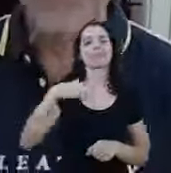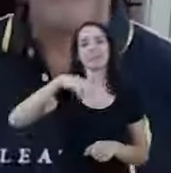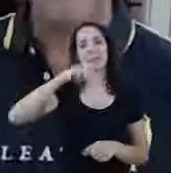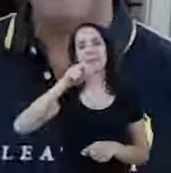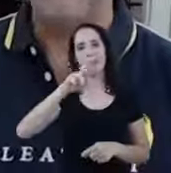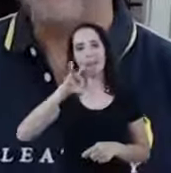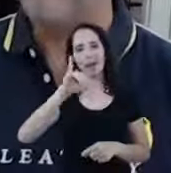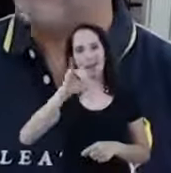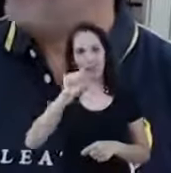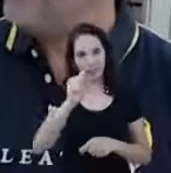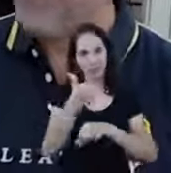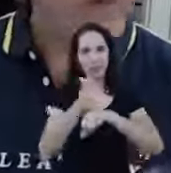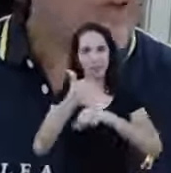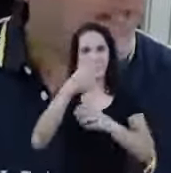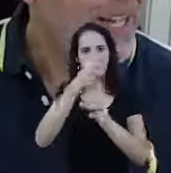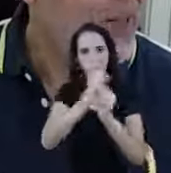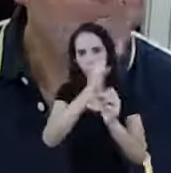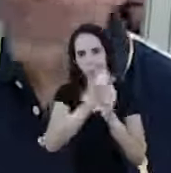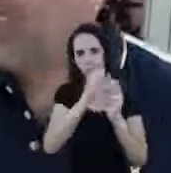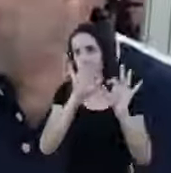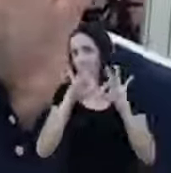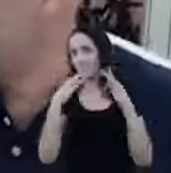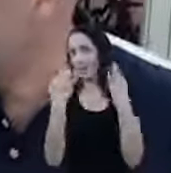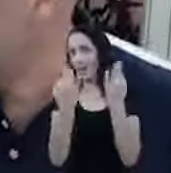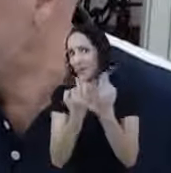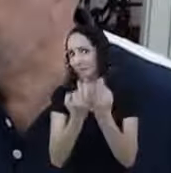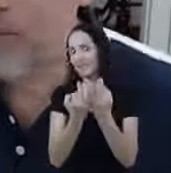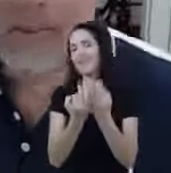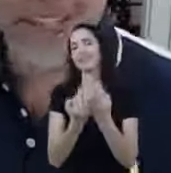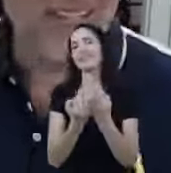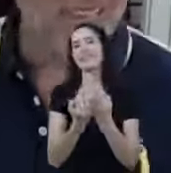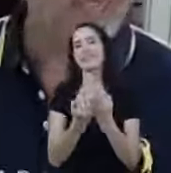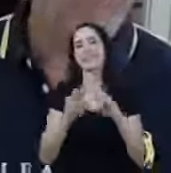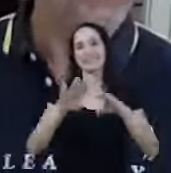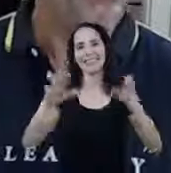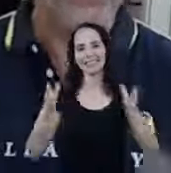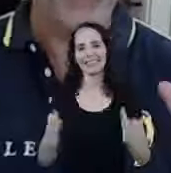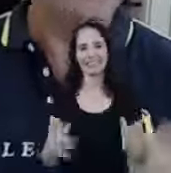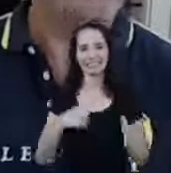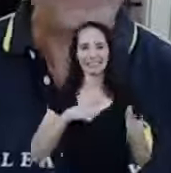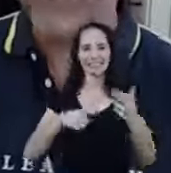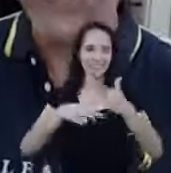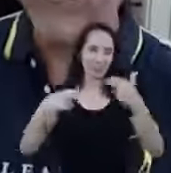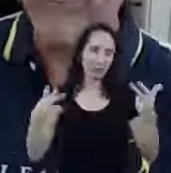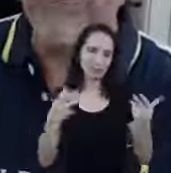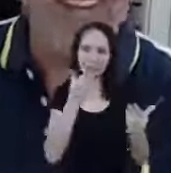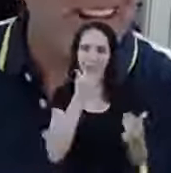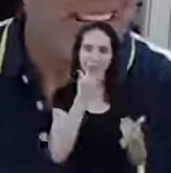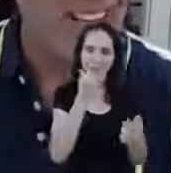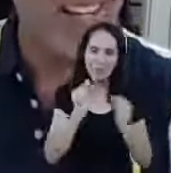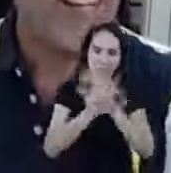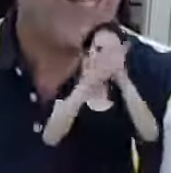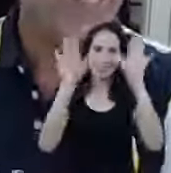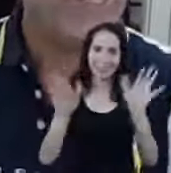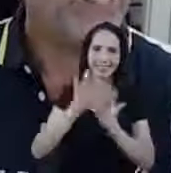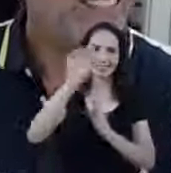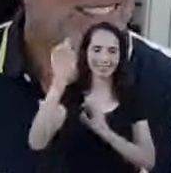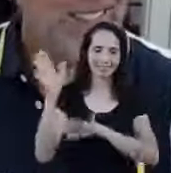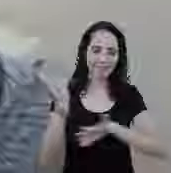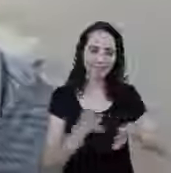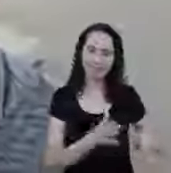É uma família toda Sentada à mesa E sempre tem essas coisas Glória a Deus Vamos lá Vamos lá